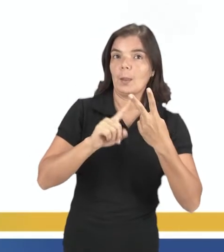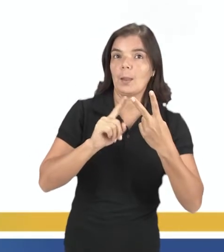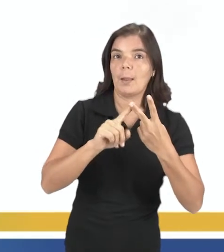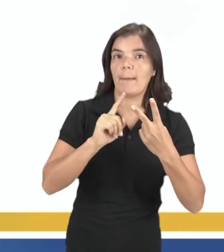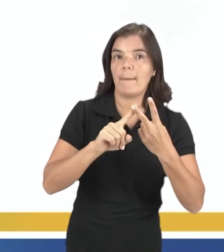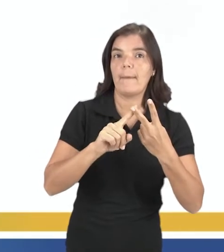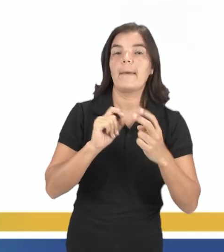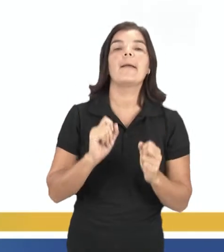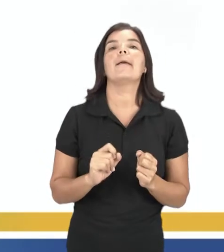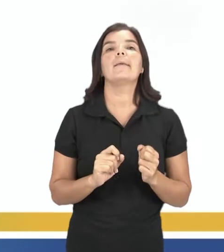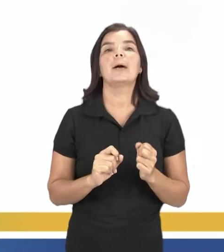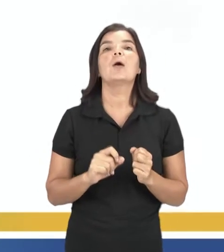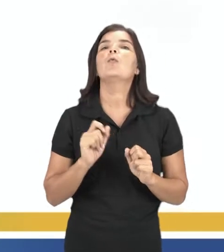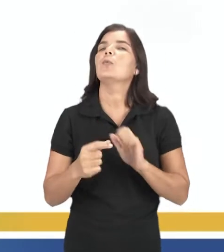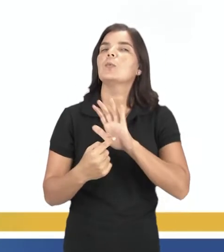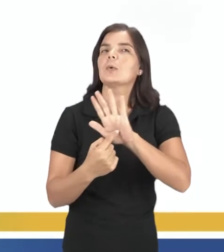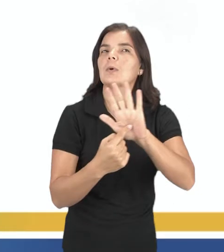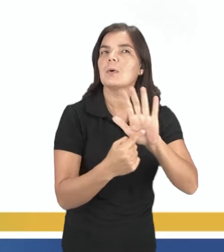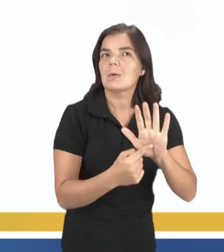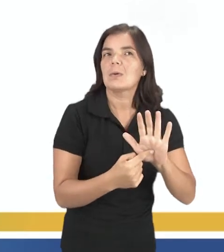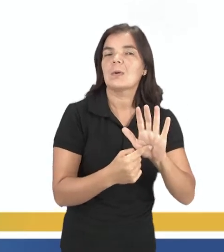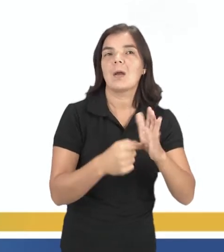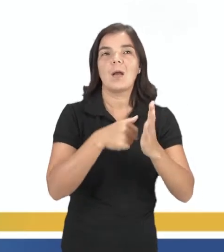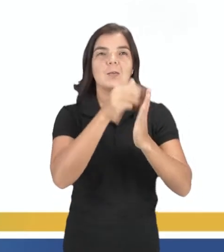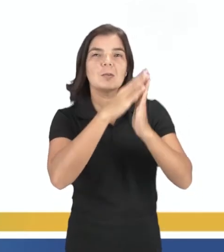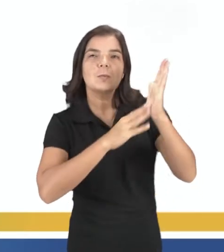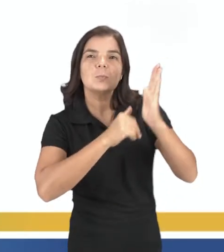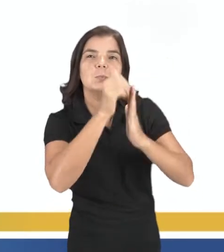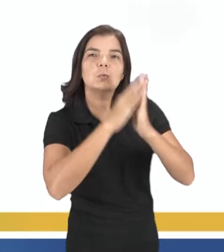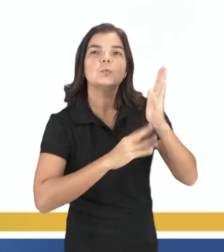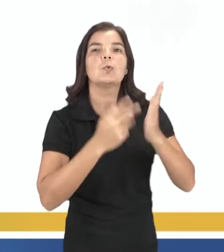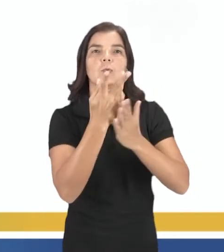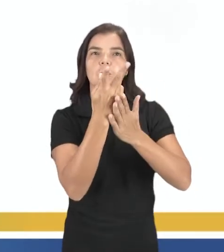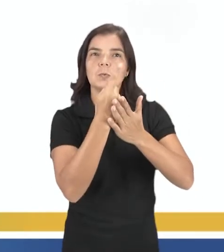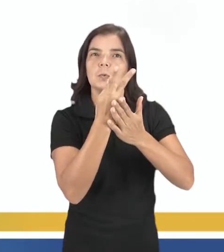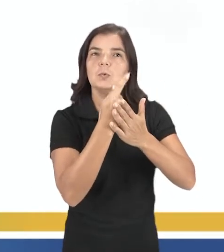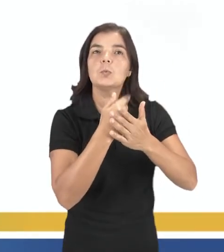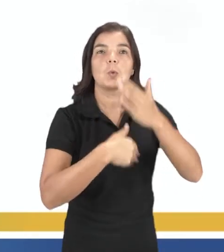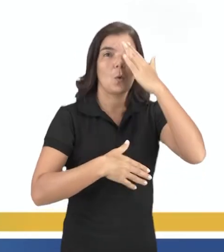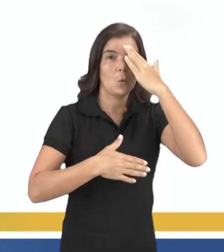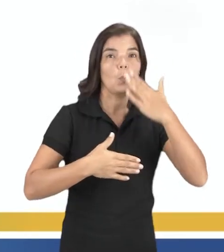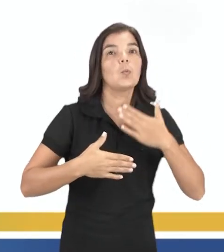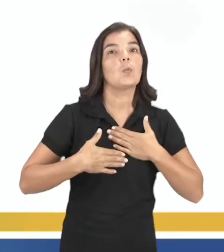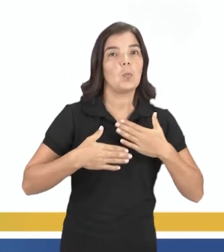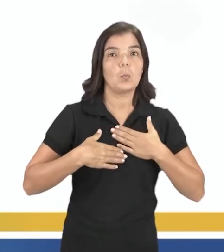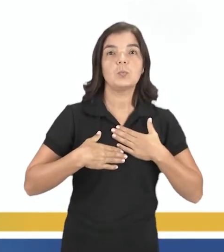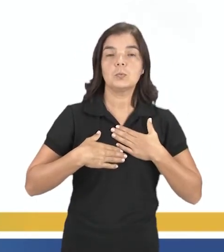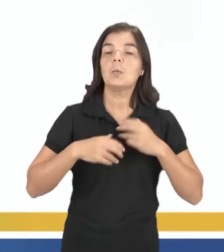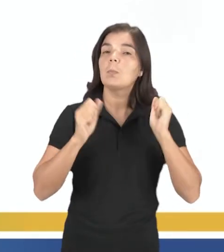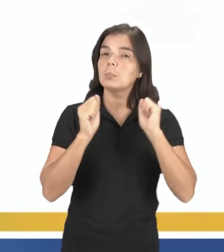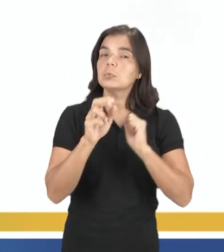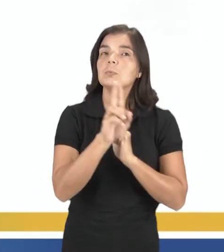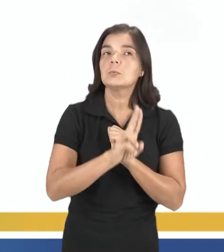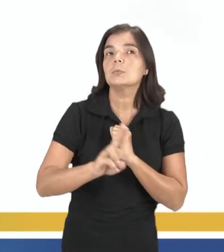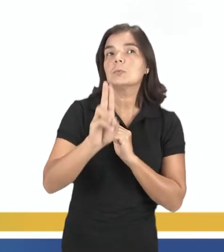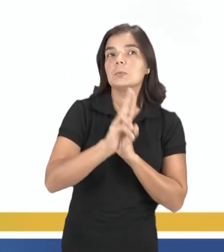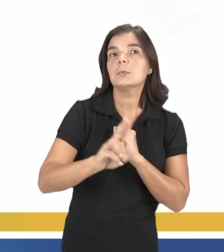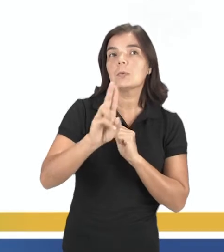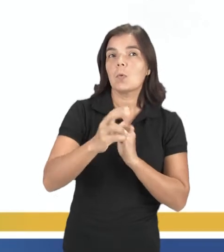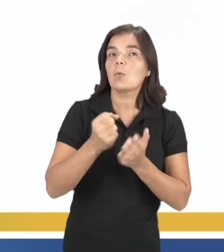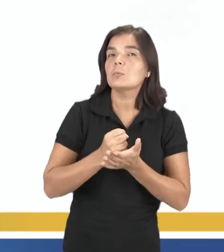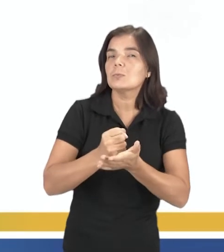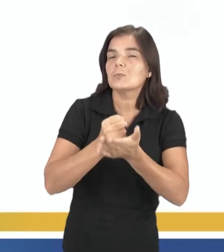é revelado para que além da pintura, o desenho corporal, o corpo em si pode ser